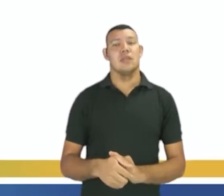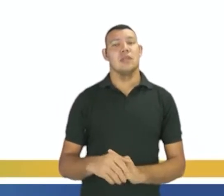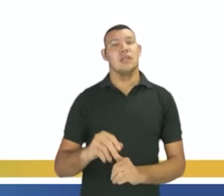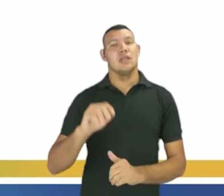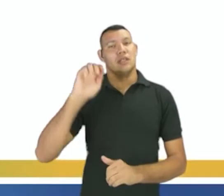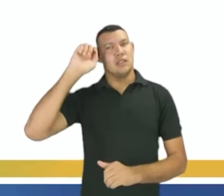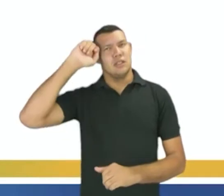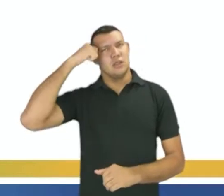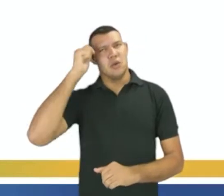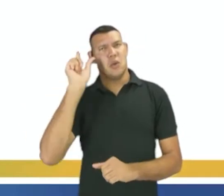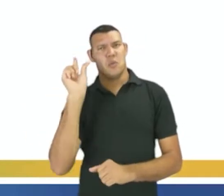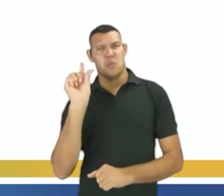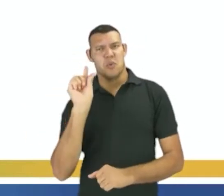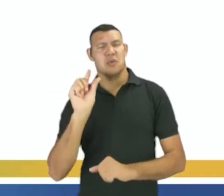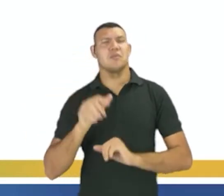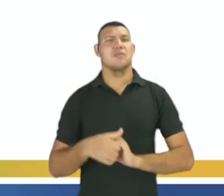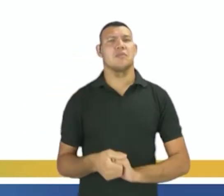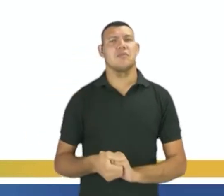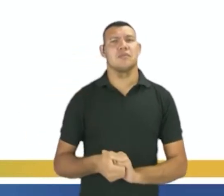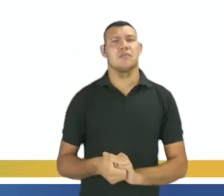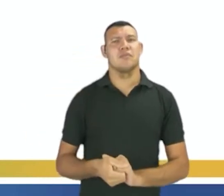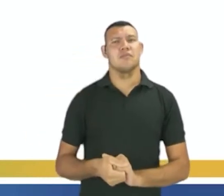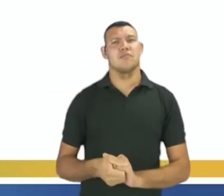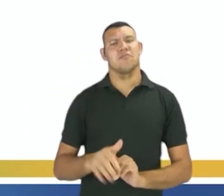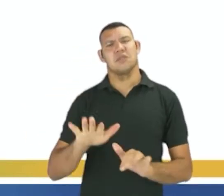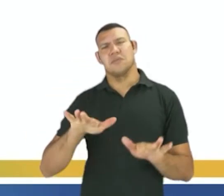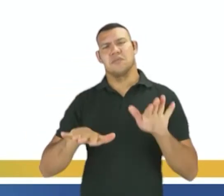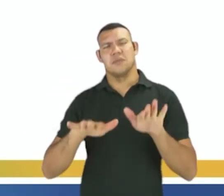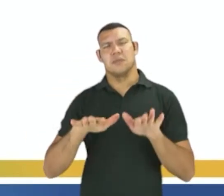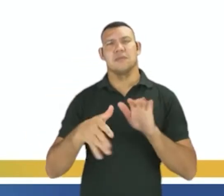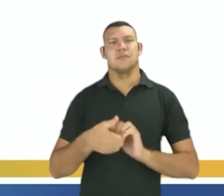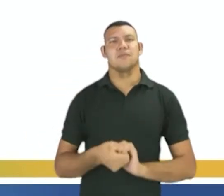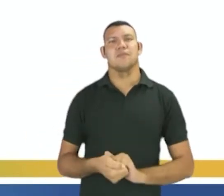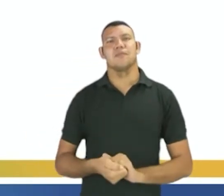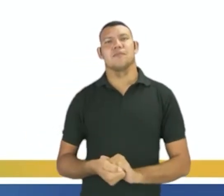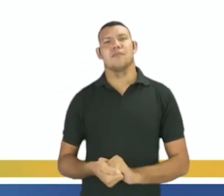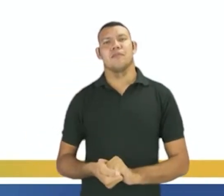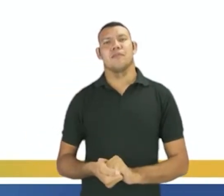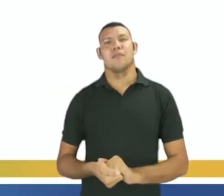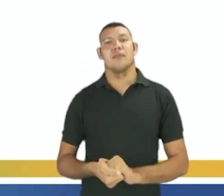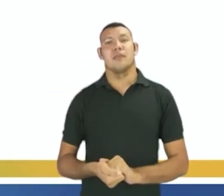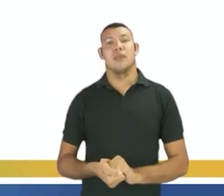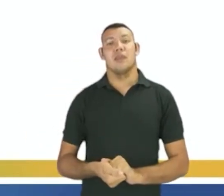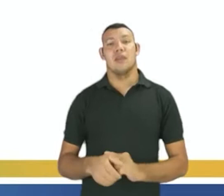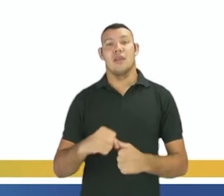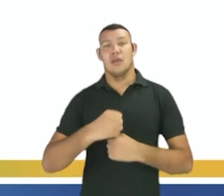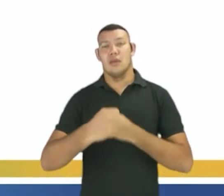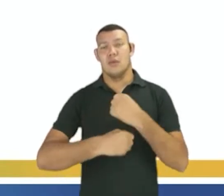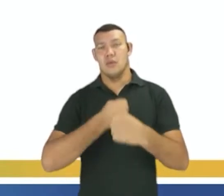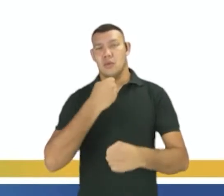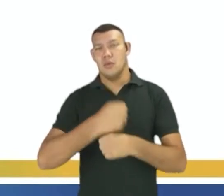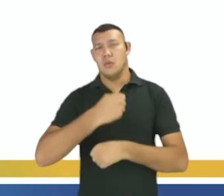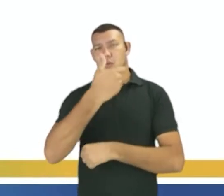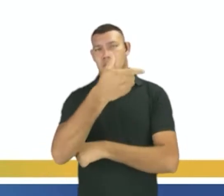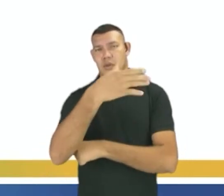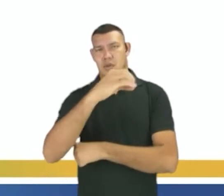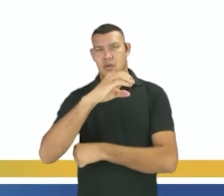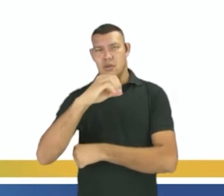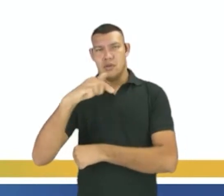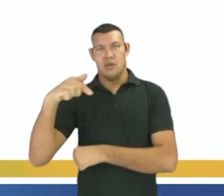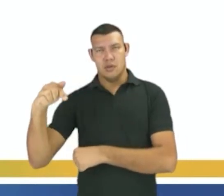47,9% de negros e pardos. E aí, em 2007, os números viraram, né?